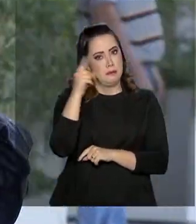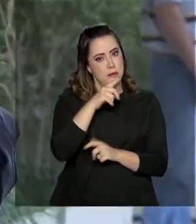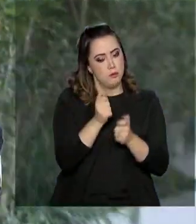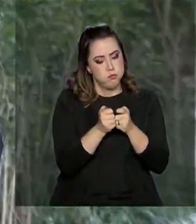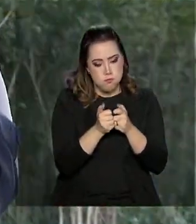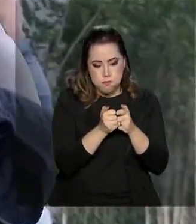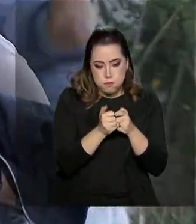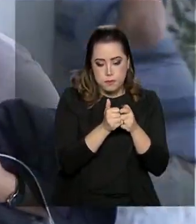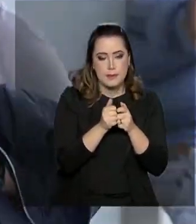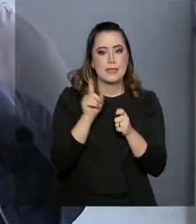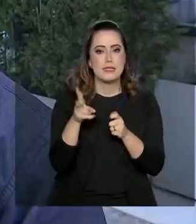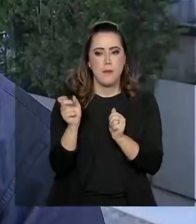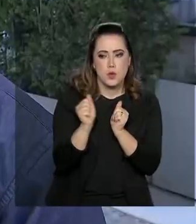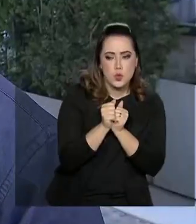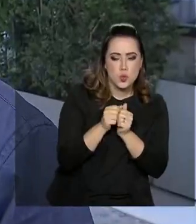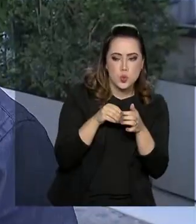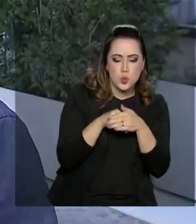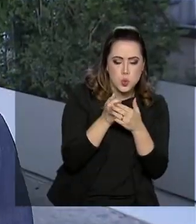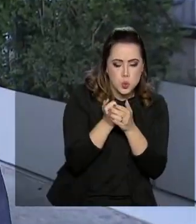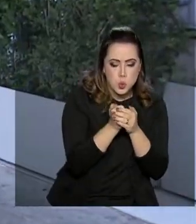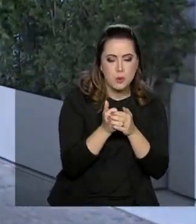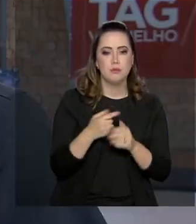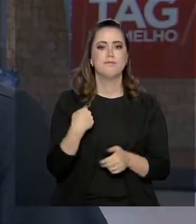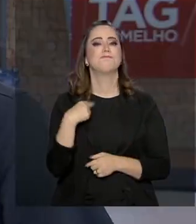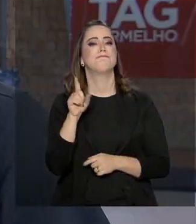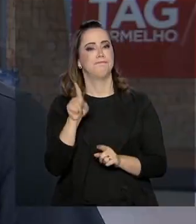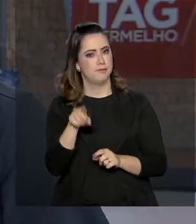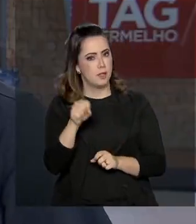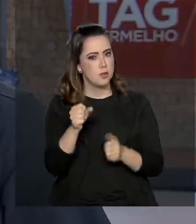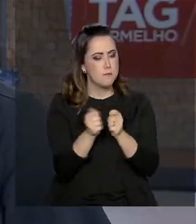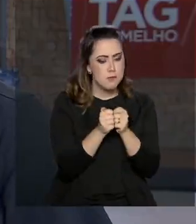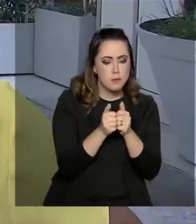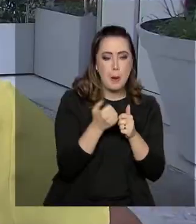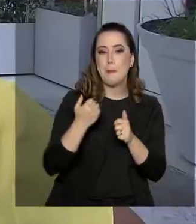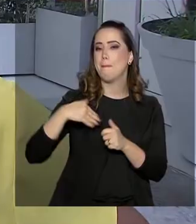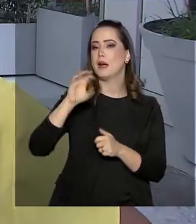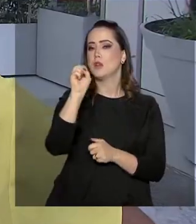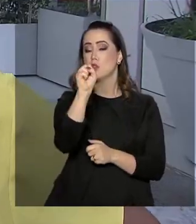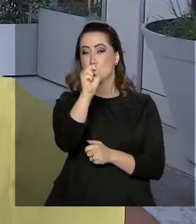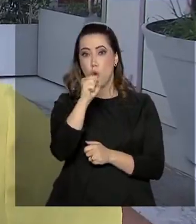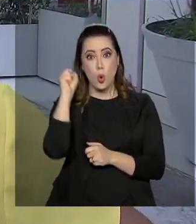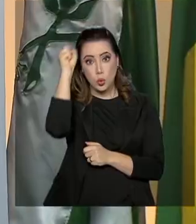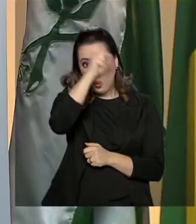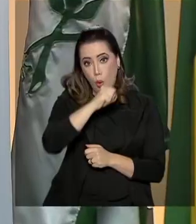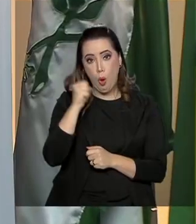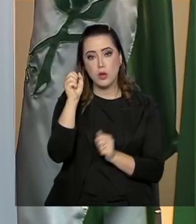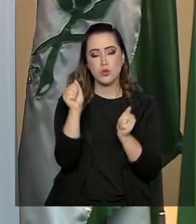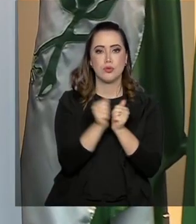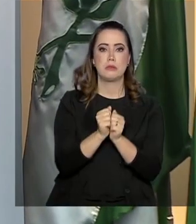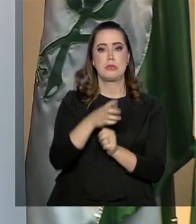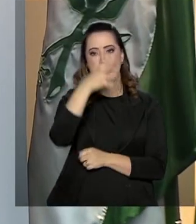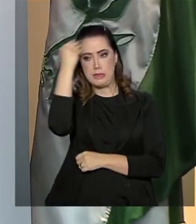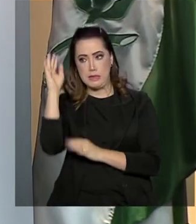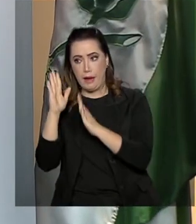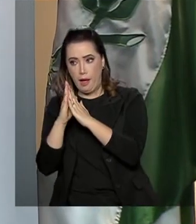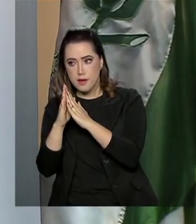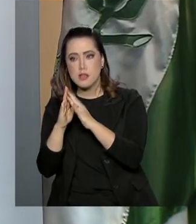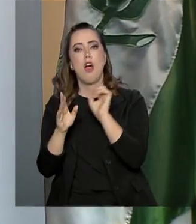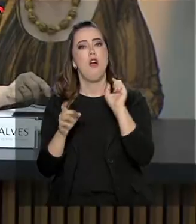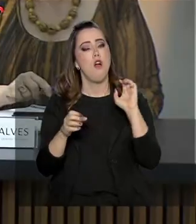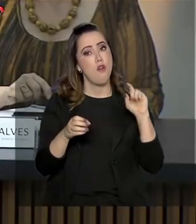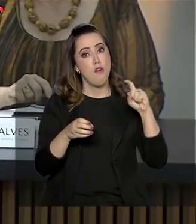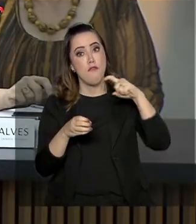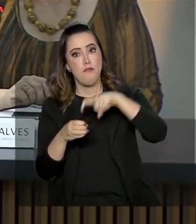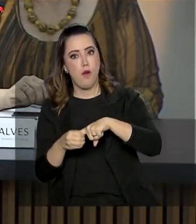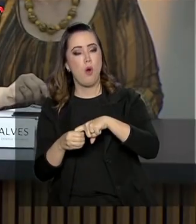ele, nem pensar. Viciadas. Em média, mais de oito horas. Se você esquecer o celular, eu volto a pegar. O uso exagerado da tecnologia